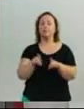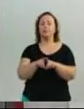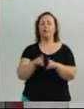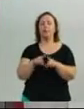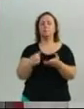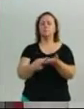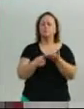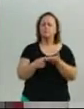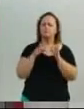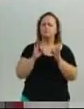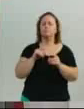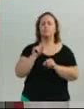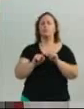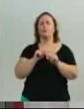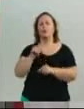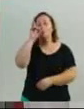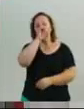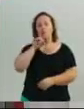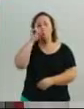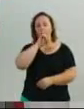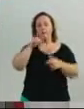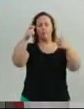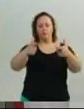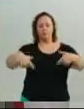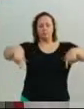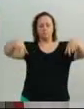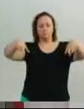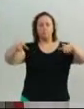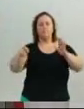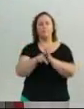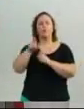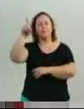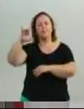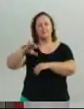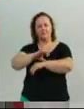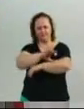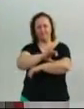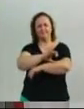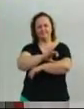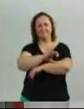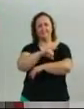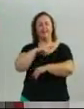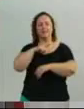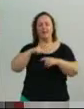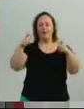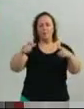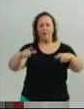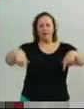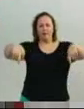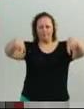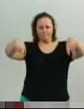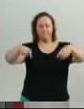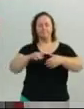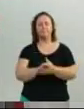Campeonato Municipal, que é domingo no campo do Alvorada, Alvorada versus Atlético e Topava, estádio Tarcísio Flore, onde será a final